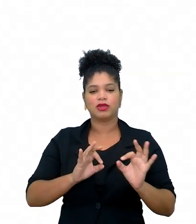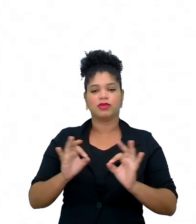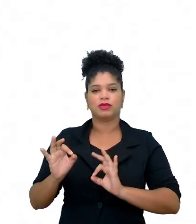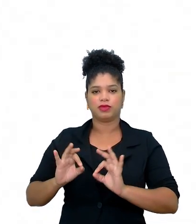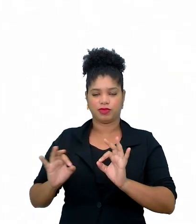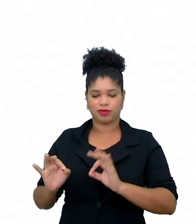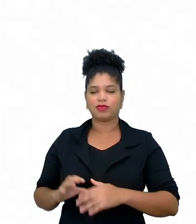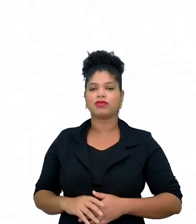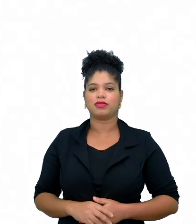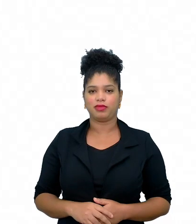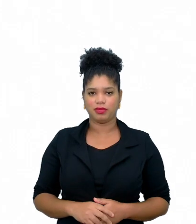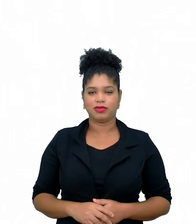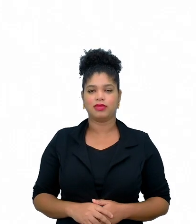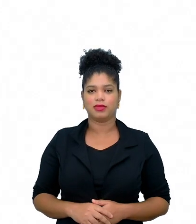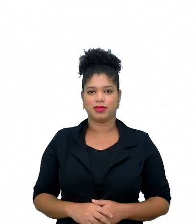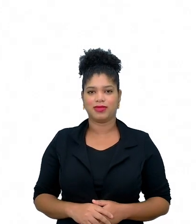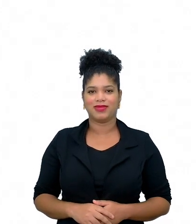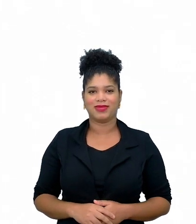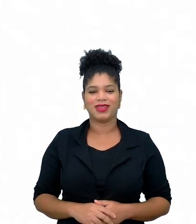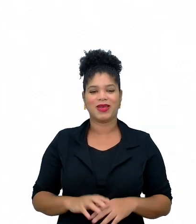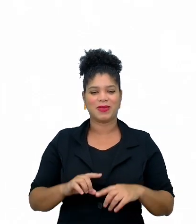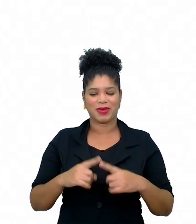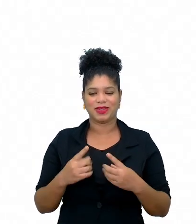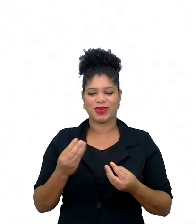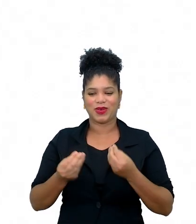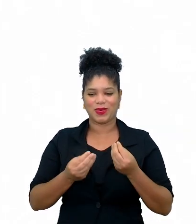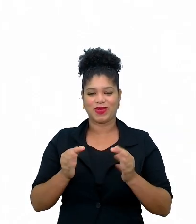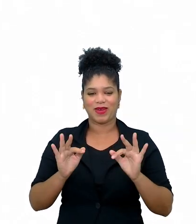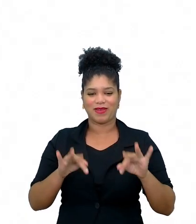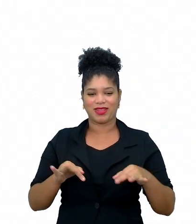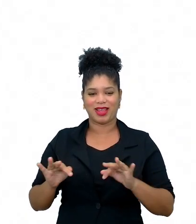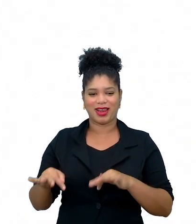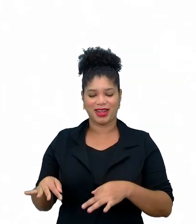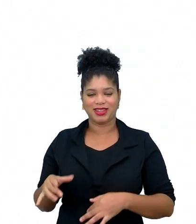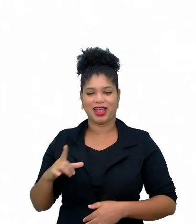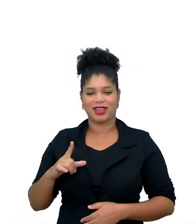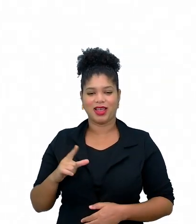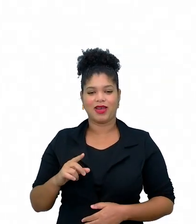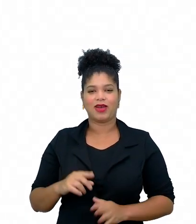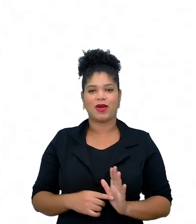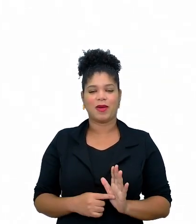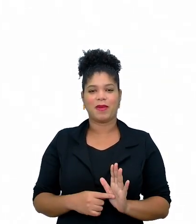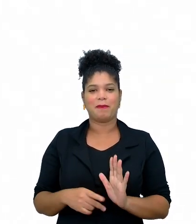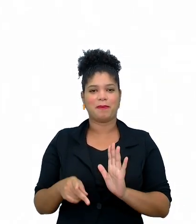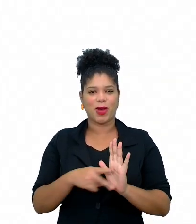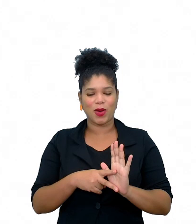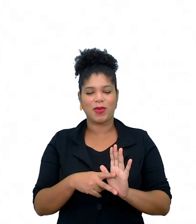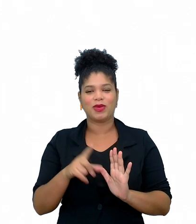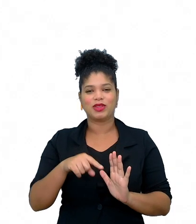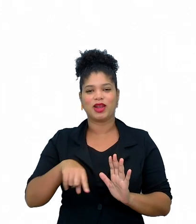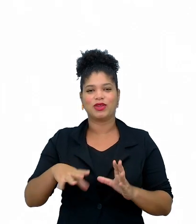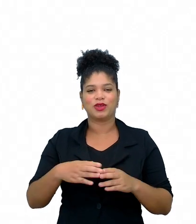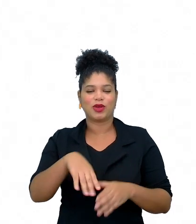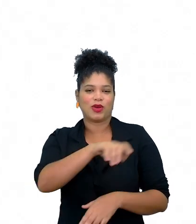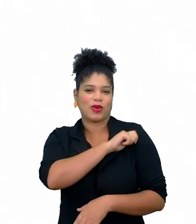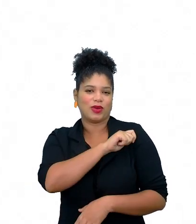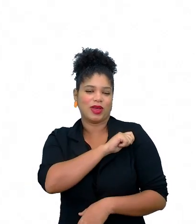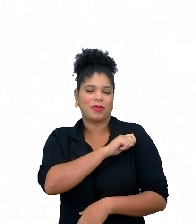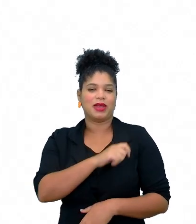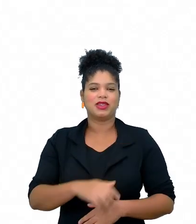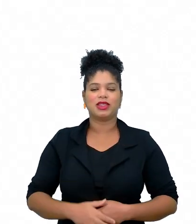esses conhecimentos, né? Finalizando essa aula, há recomendações para que os estudantes, pelas